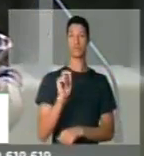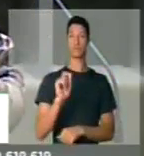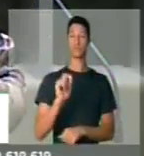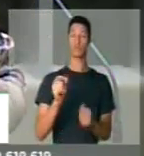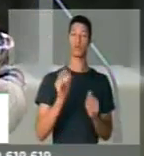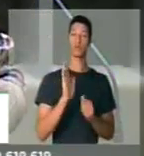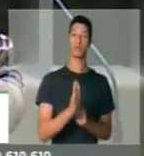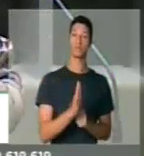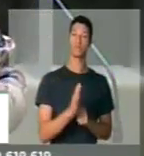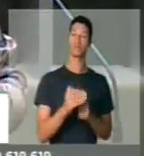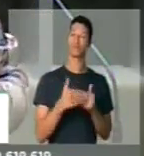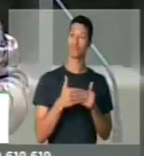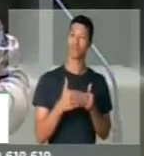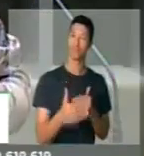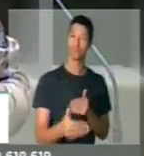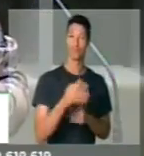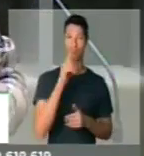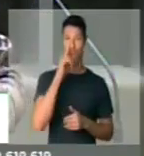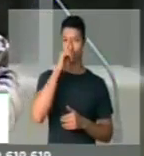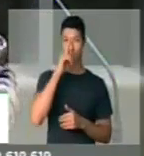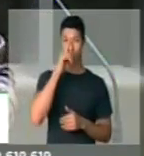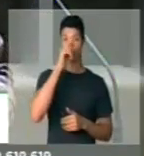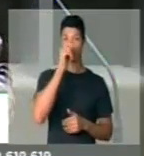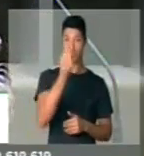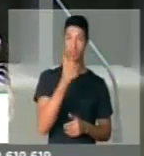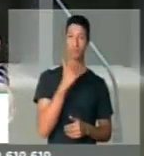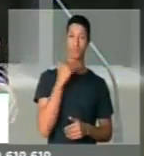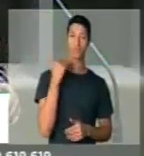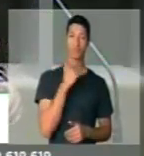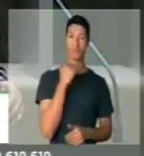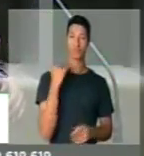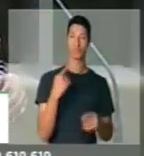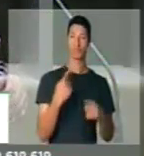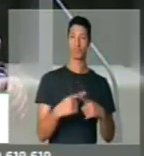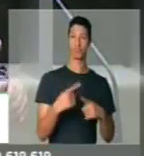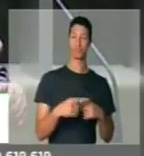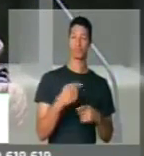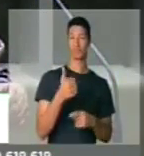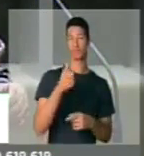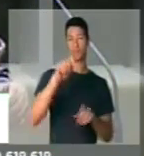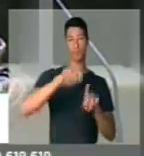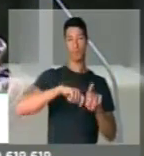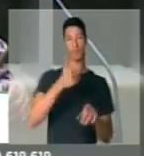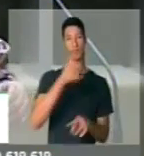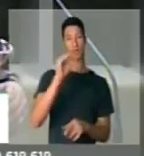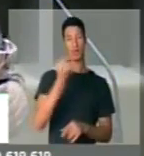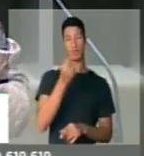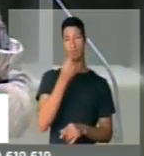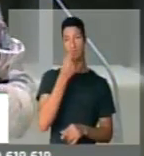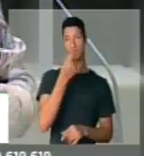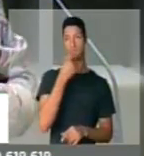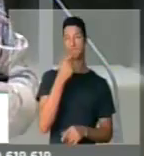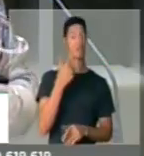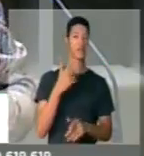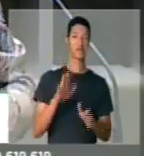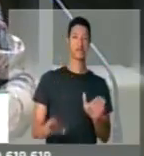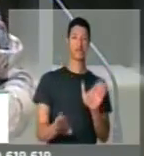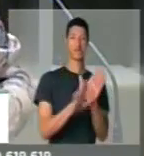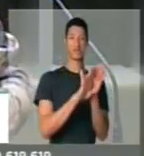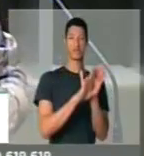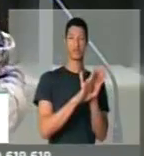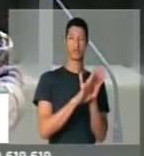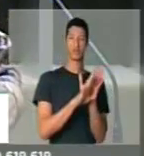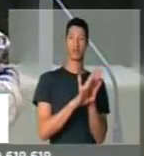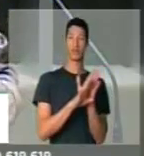estão passando por risco de morte, porque desde dezembro esses medicamentos não chegam